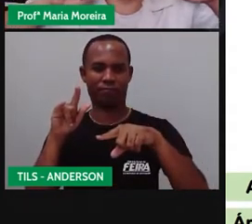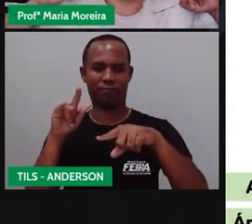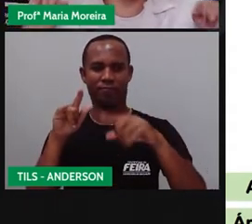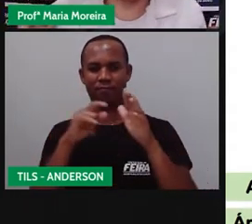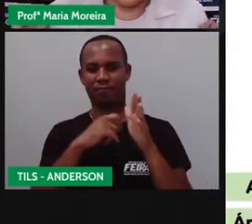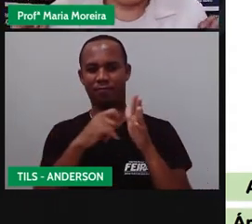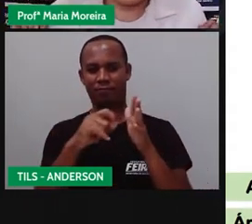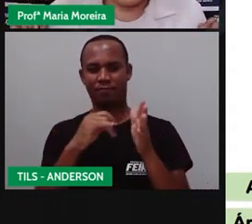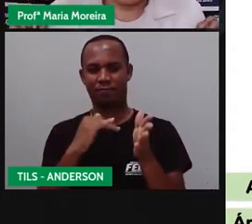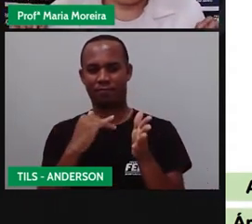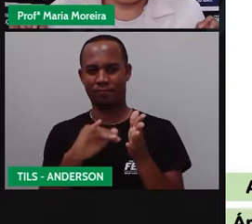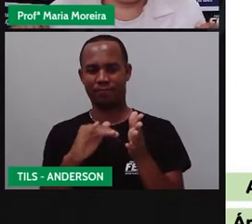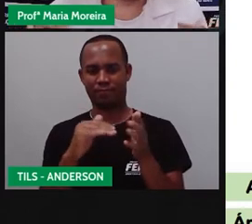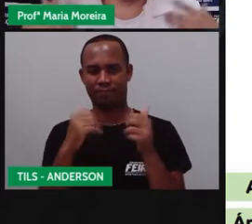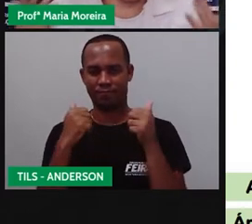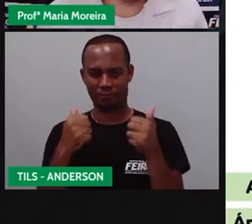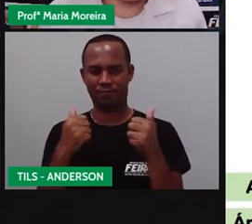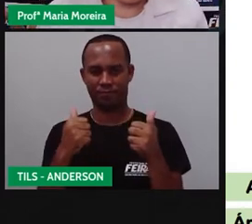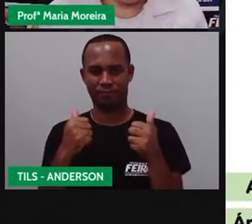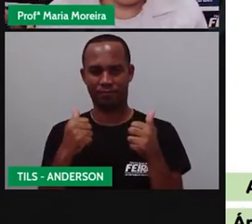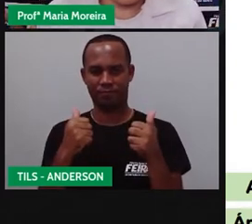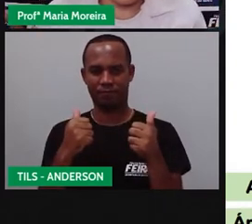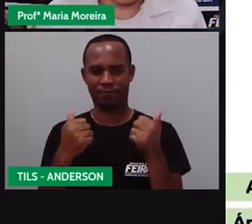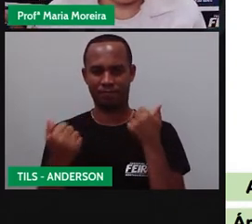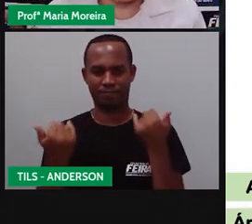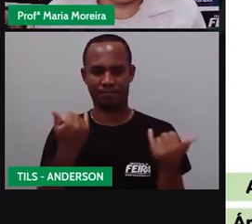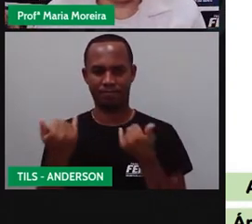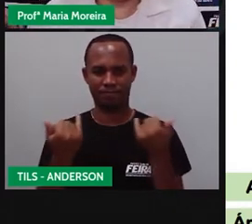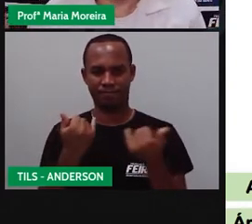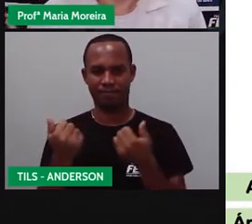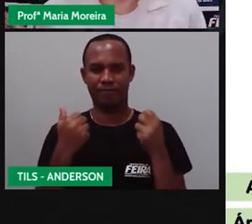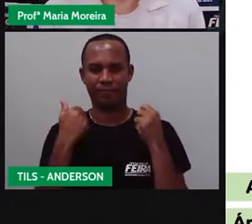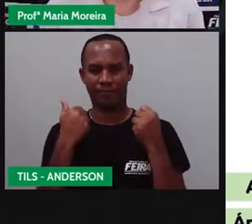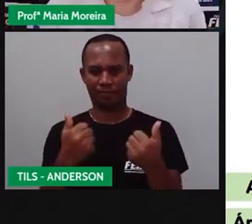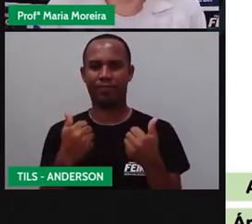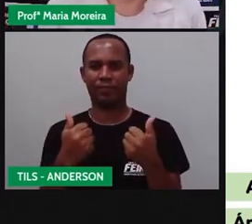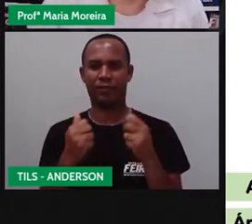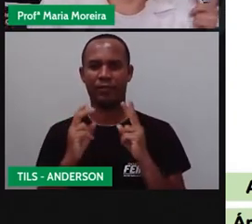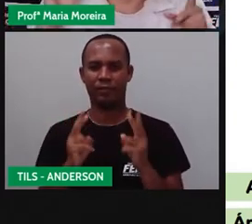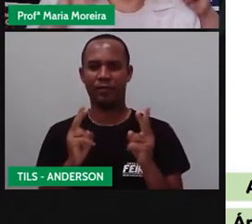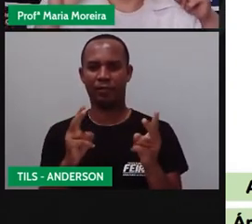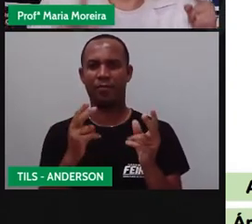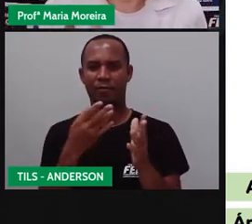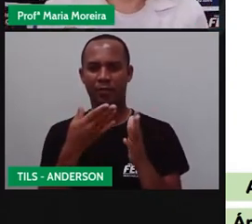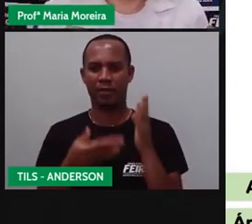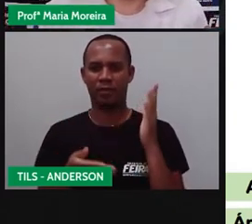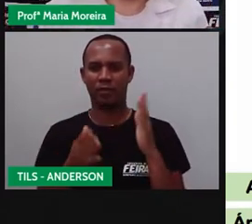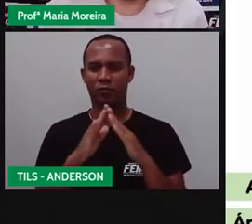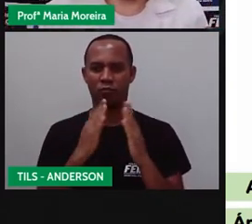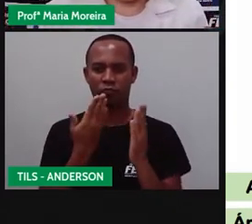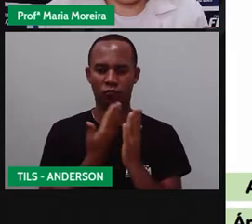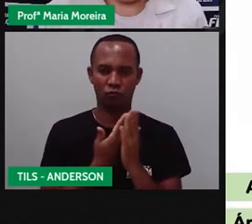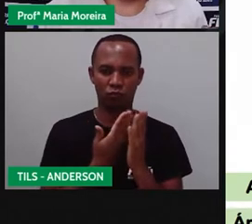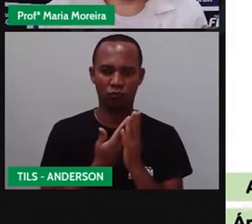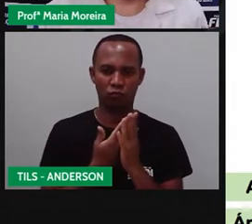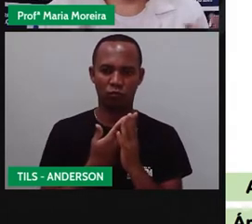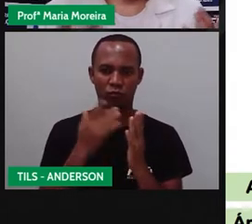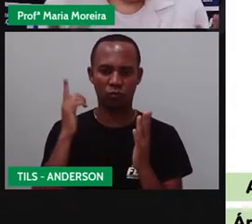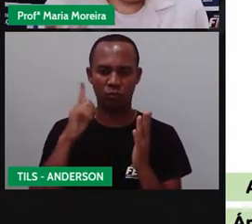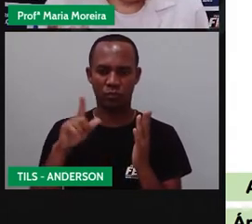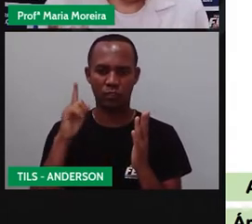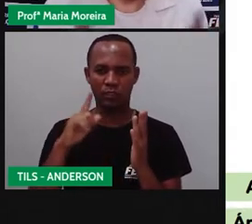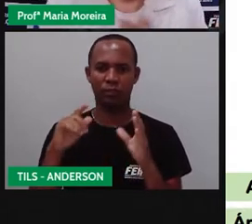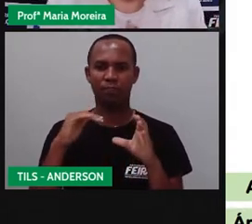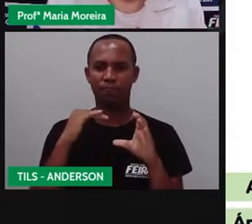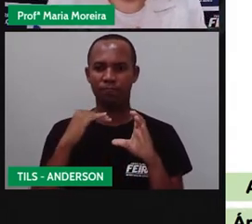inscrever no canal da Seduc para receber as nossas atualizações, certo? Sempre que perder uma aula, ó, conseguir visualizar rapidinho.